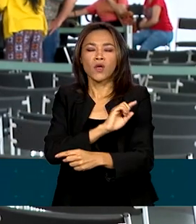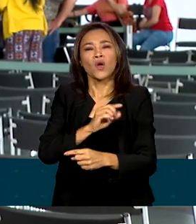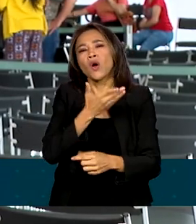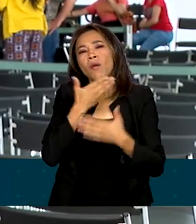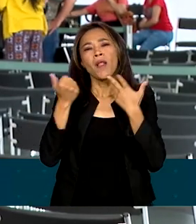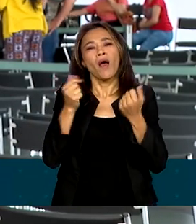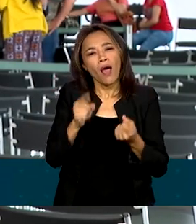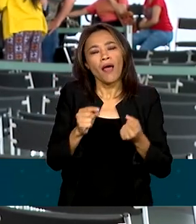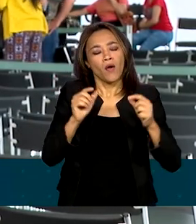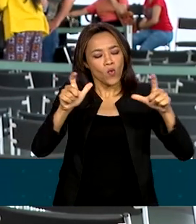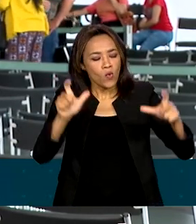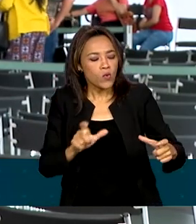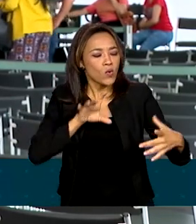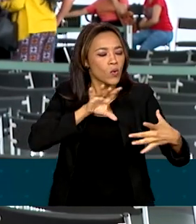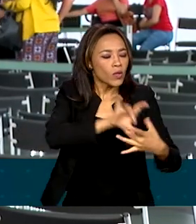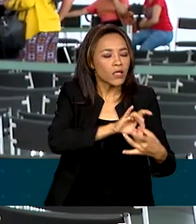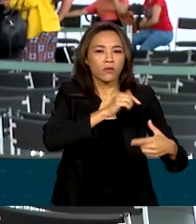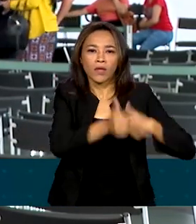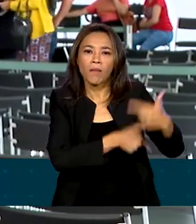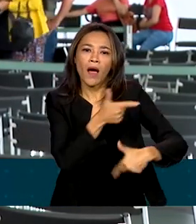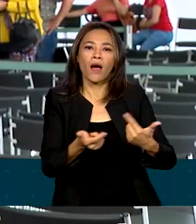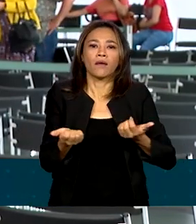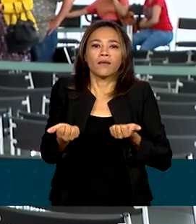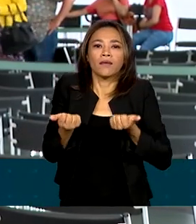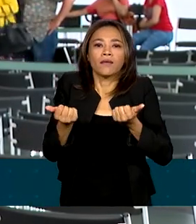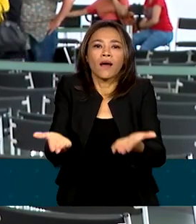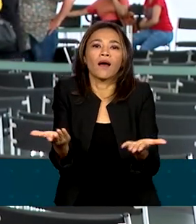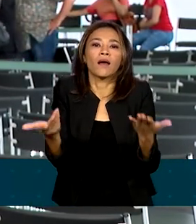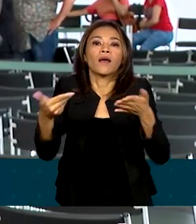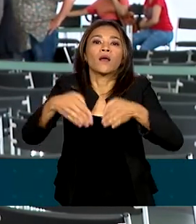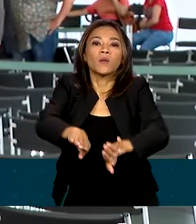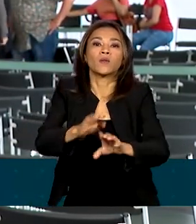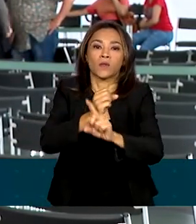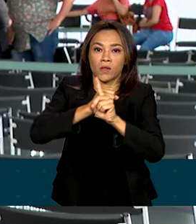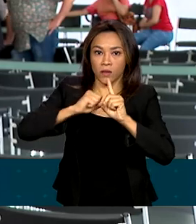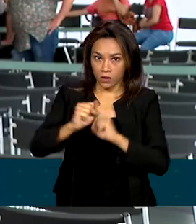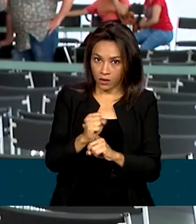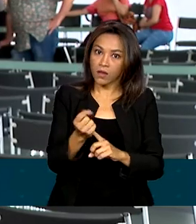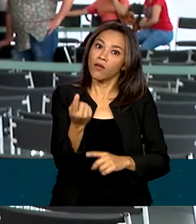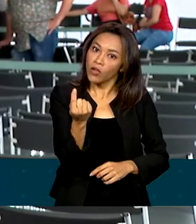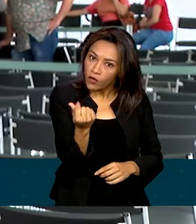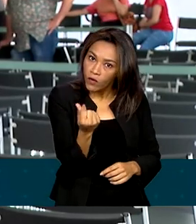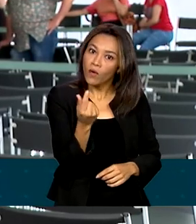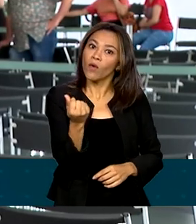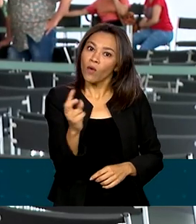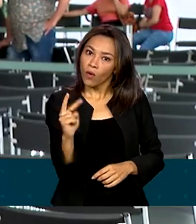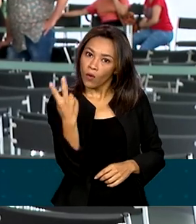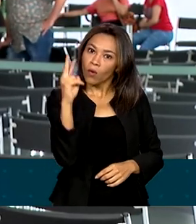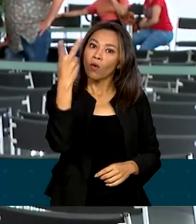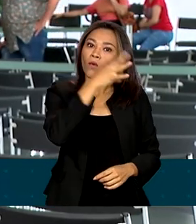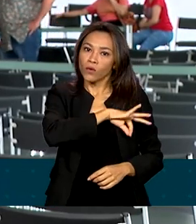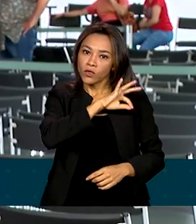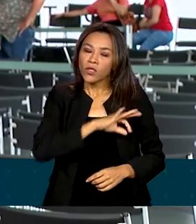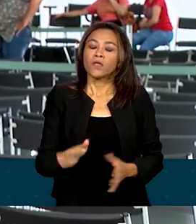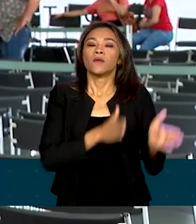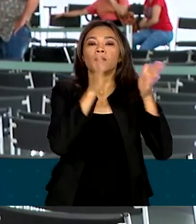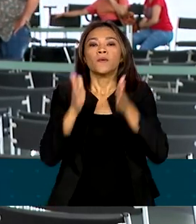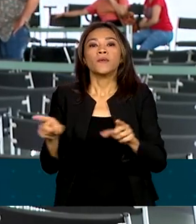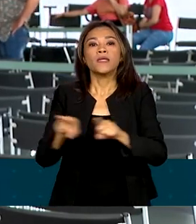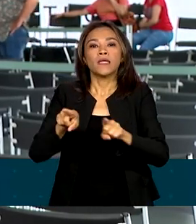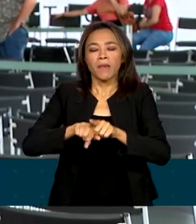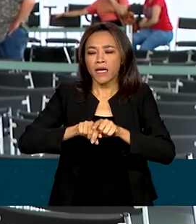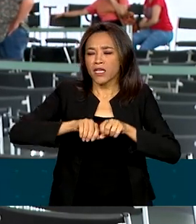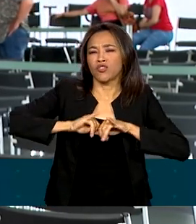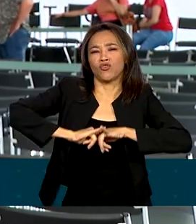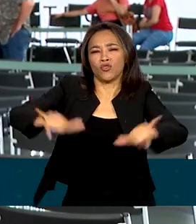condições de trabalho, ampliar as oportunidades de inclusão social e econômica e expandir a coleta seletiva de